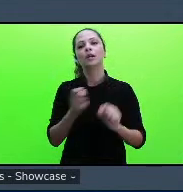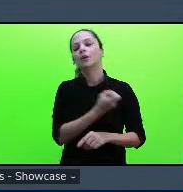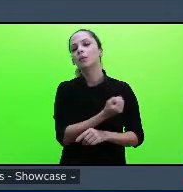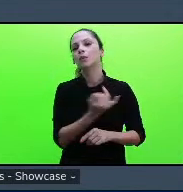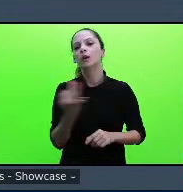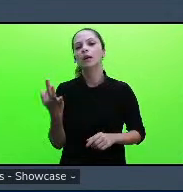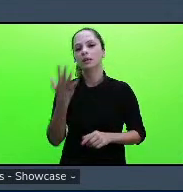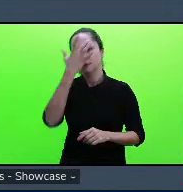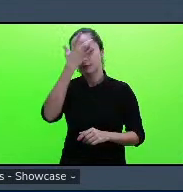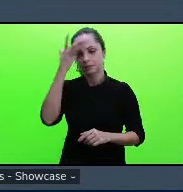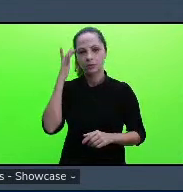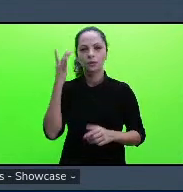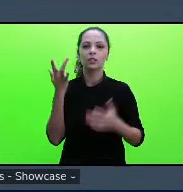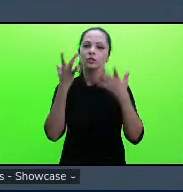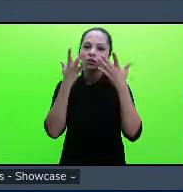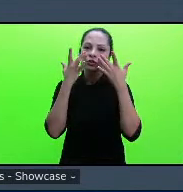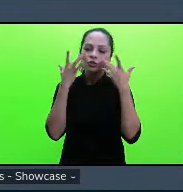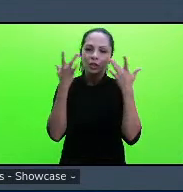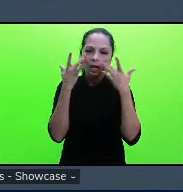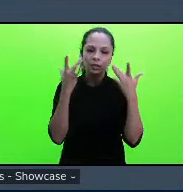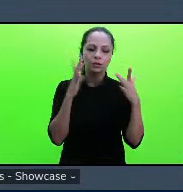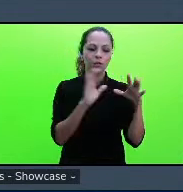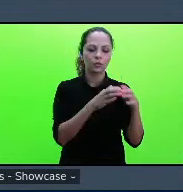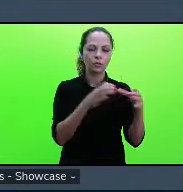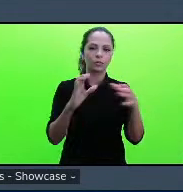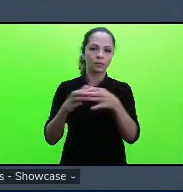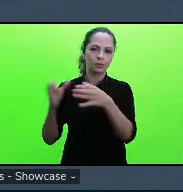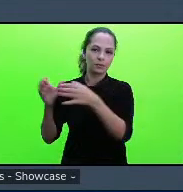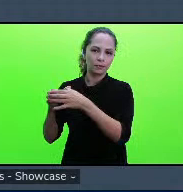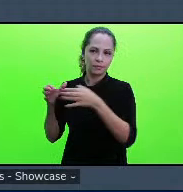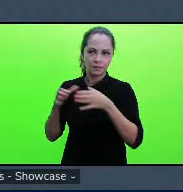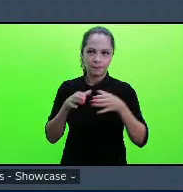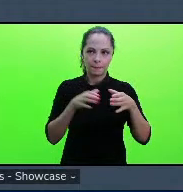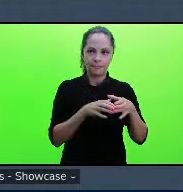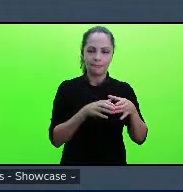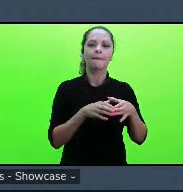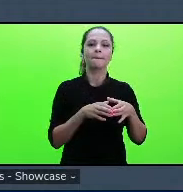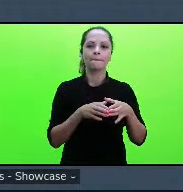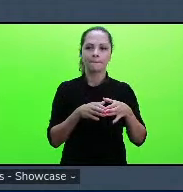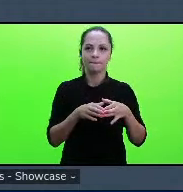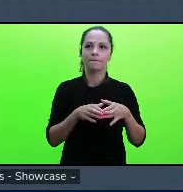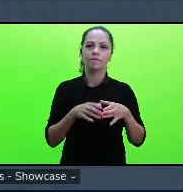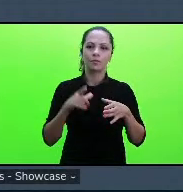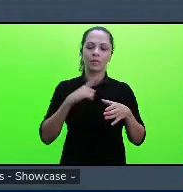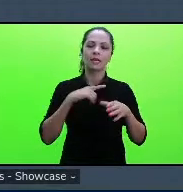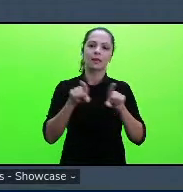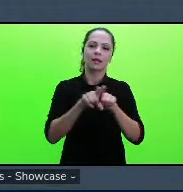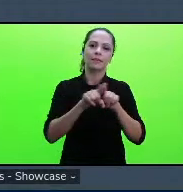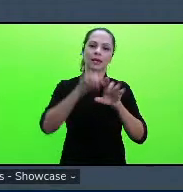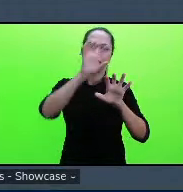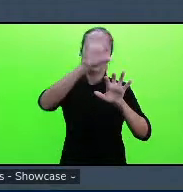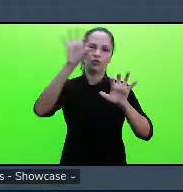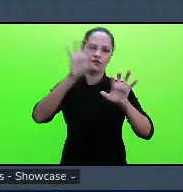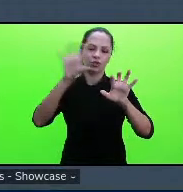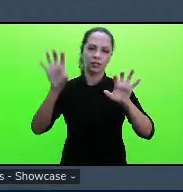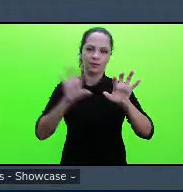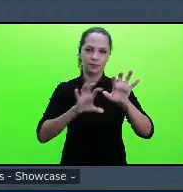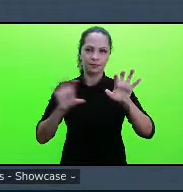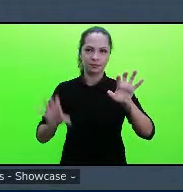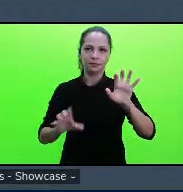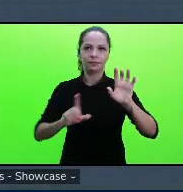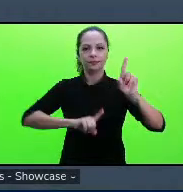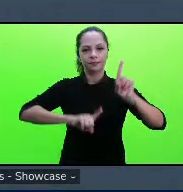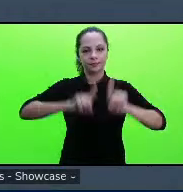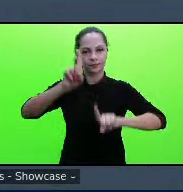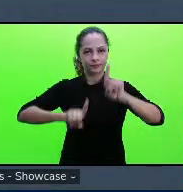existem nos institutos brasileiros pesquisados por região também esse gráfico tem um tom de